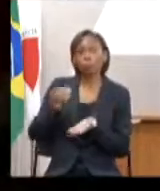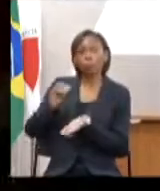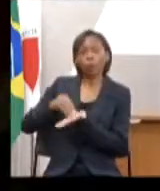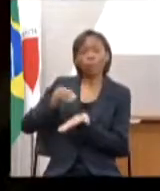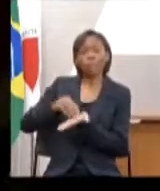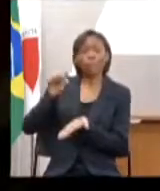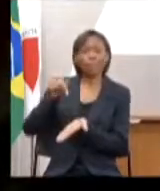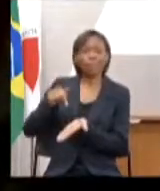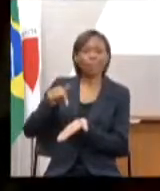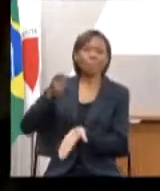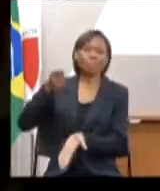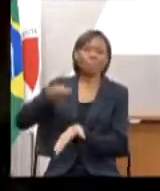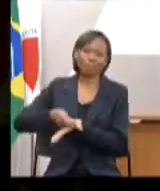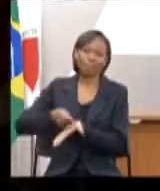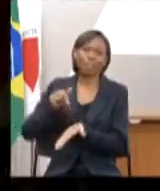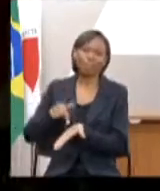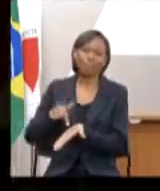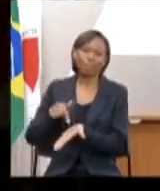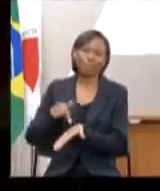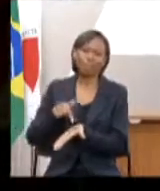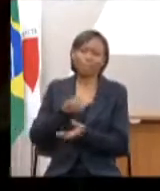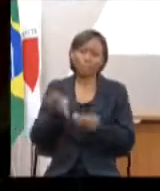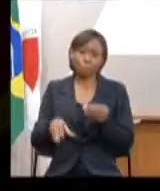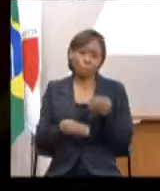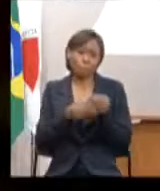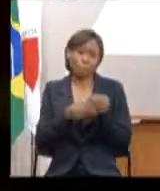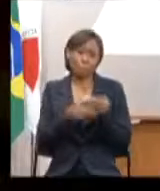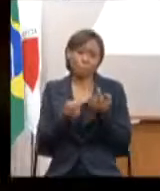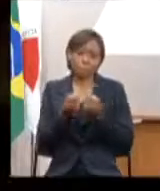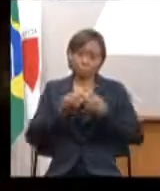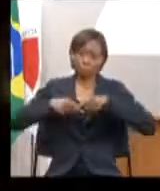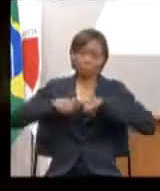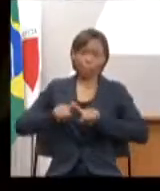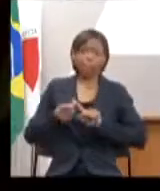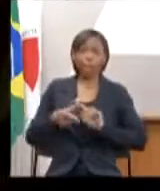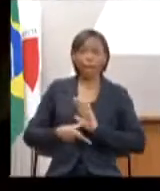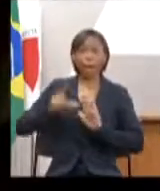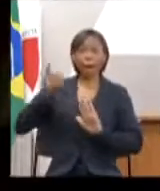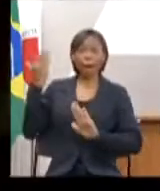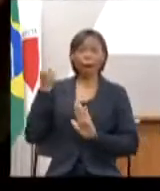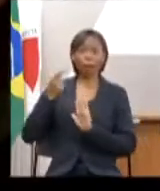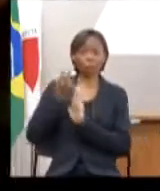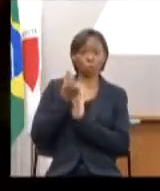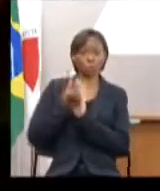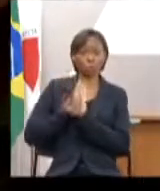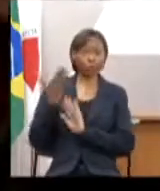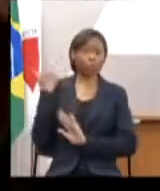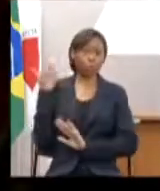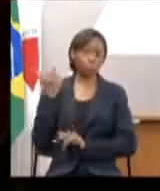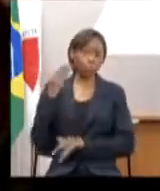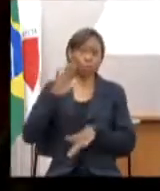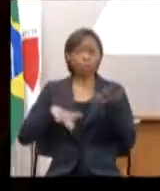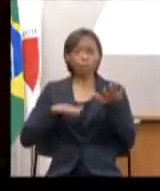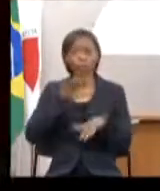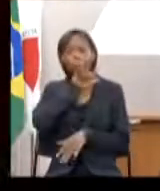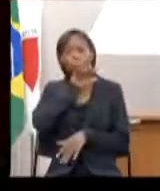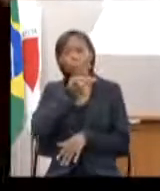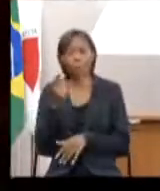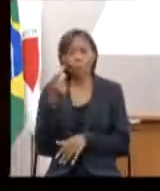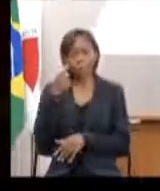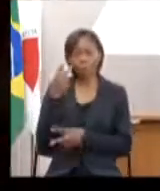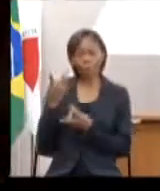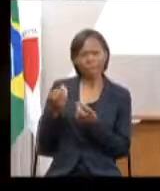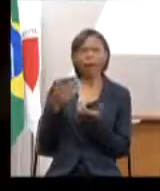rubricas consignadas em orçamentos passados, é muito comum a ouvir aí, a tal despesa está lá no